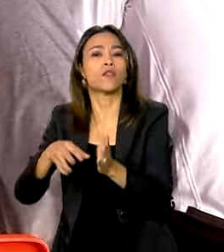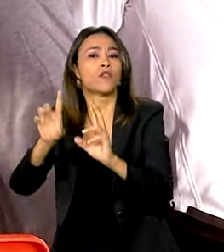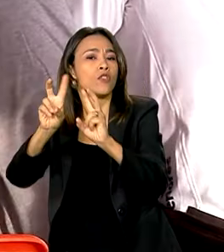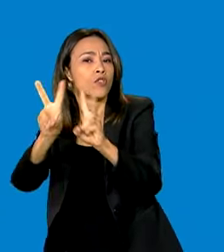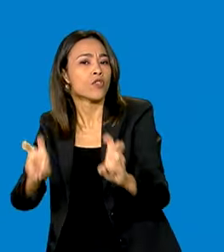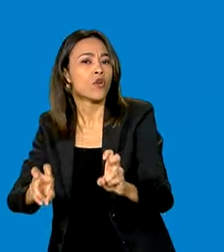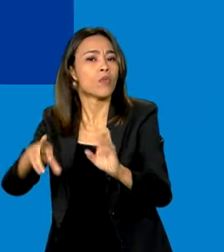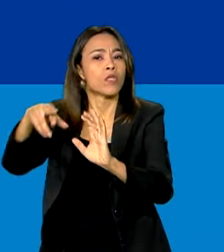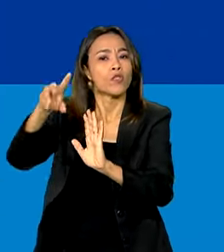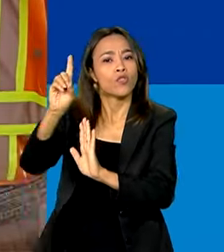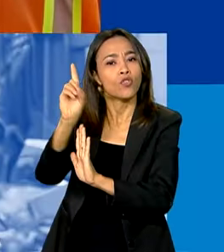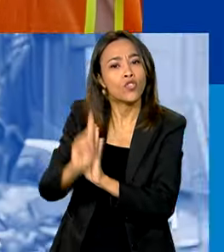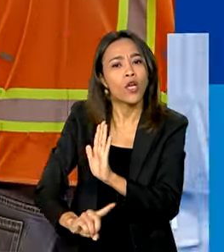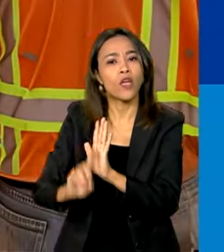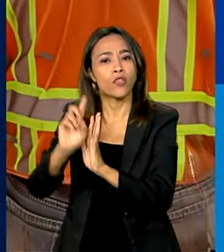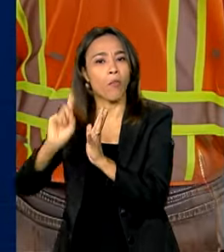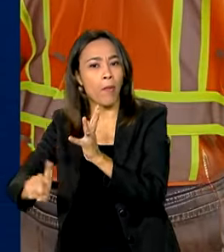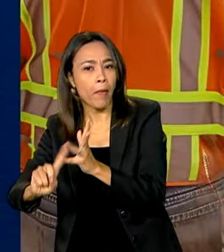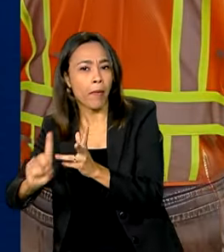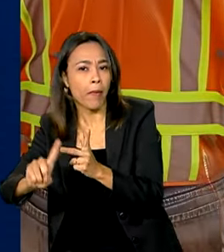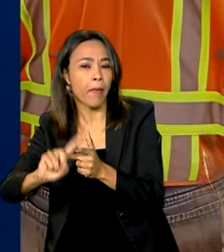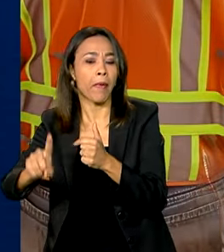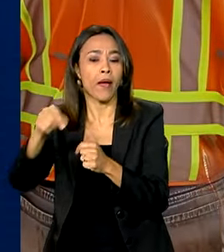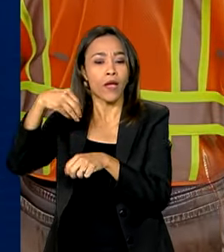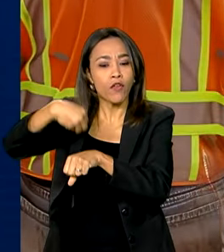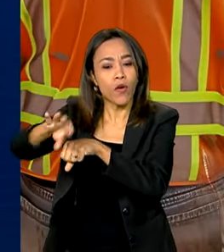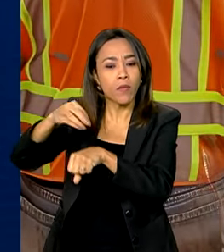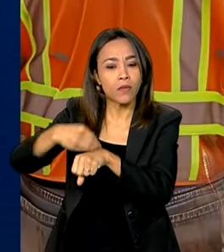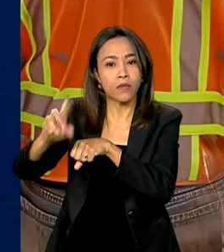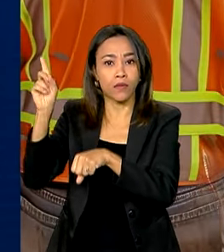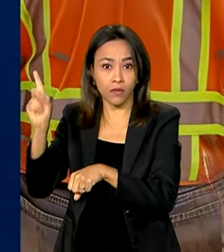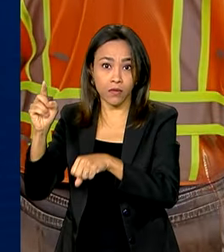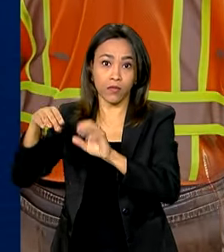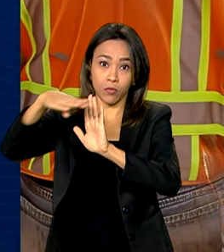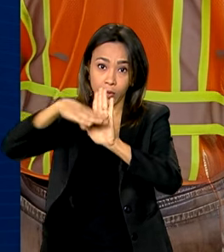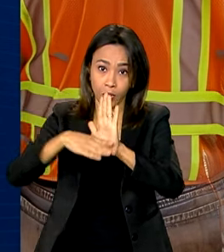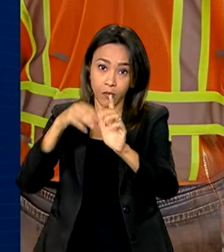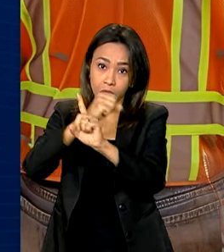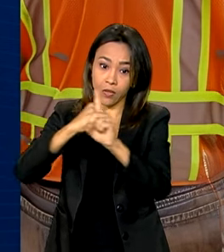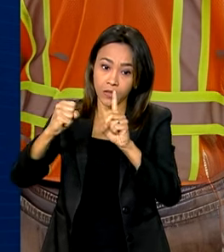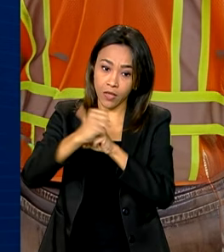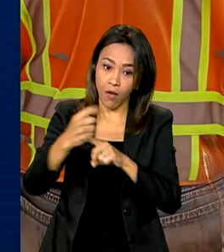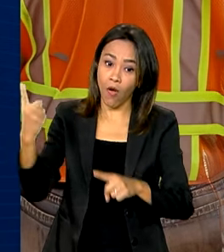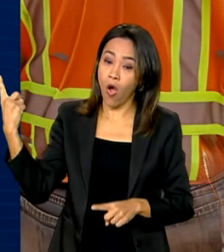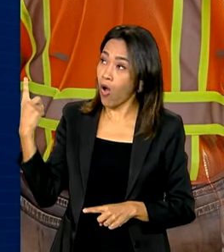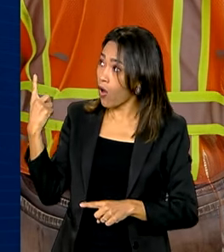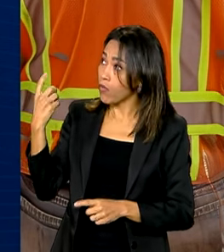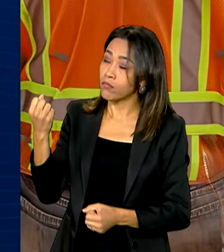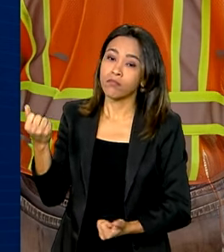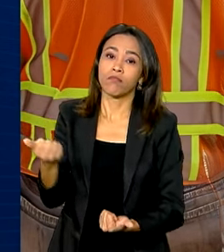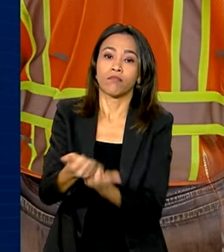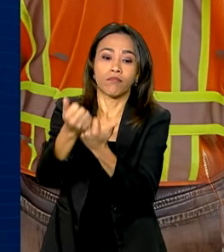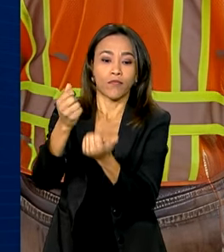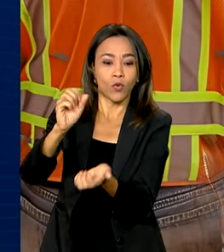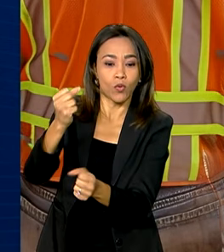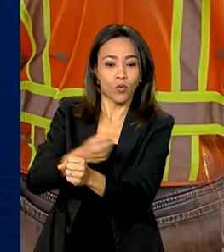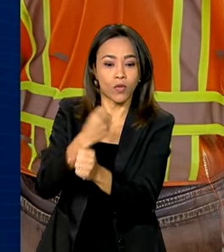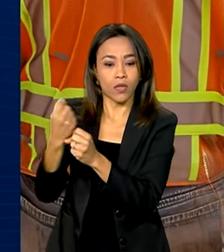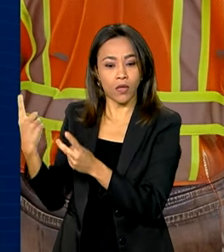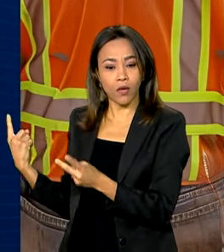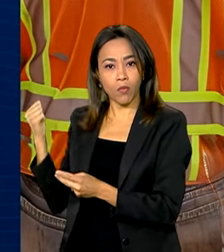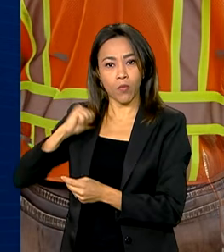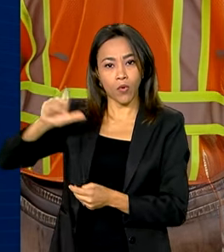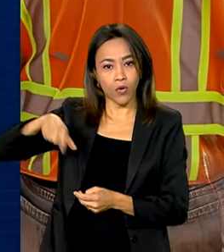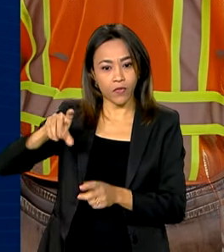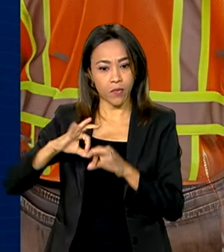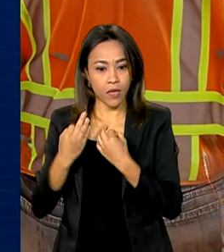população. A Caravana vai levar informações sobre programas sociais, como auxílio reconstrução, Bolsa Família, saque do